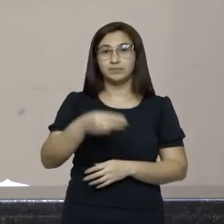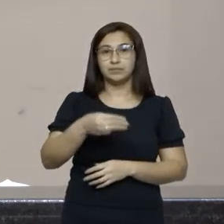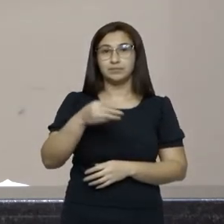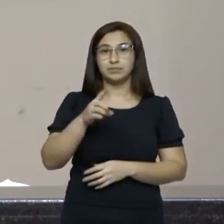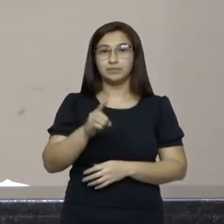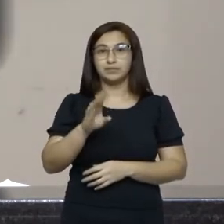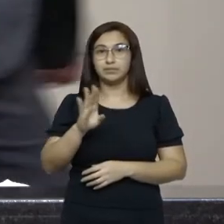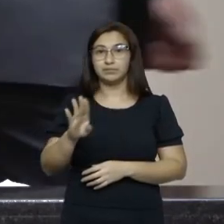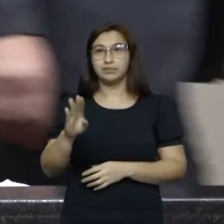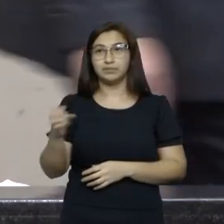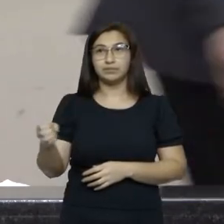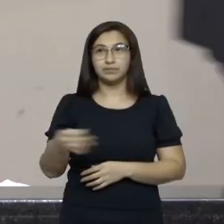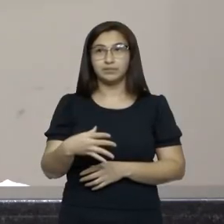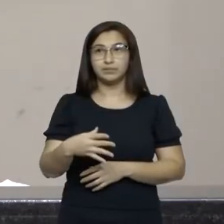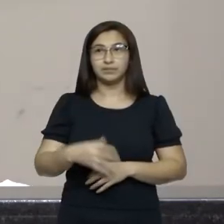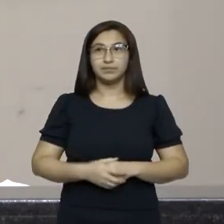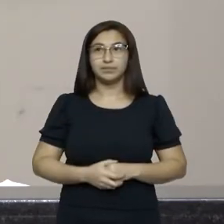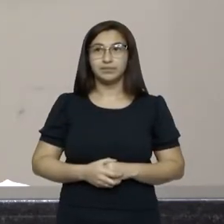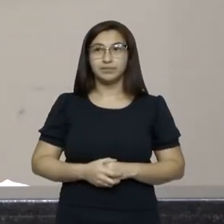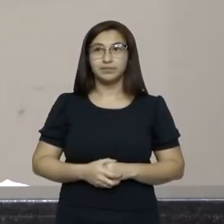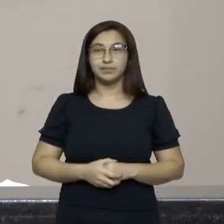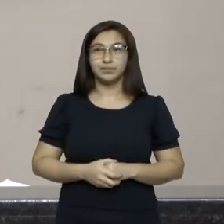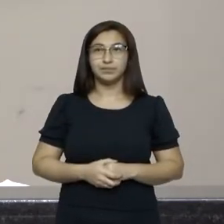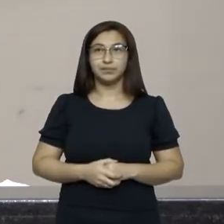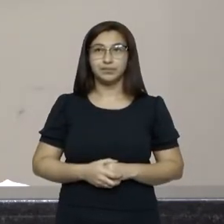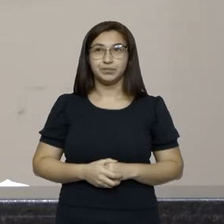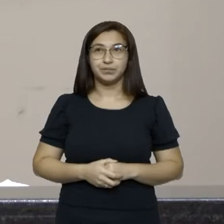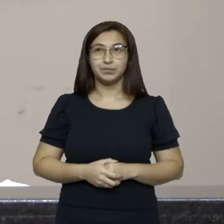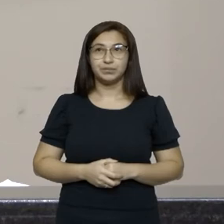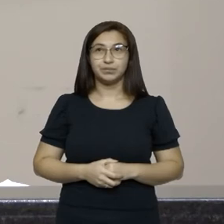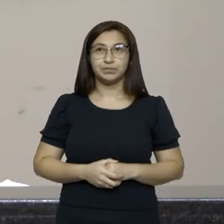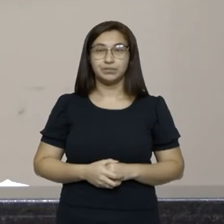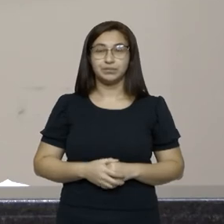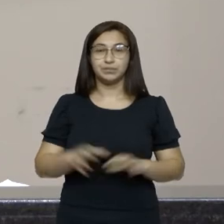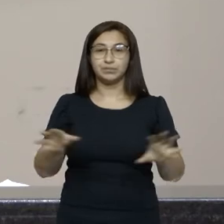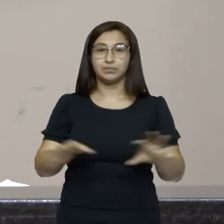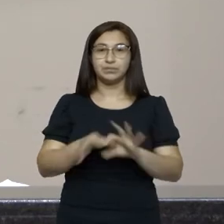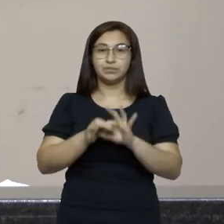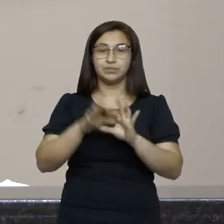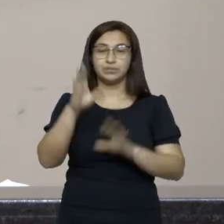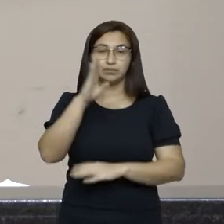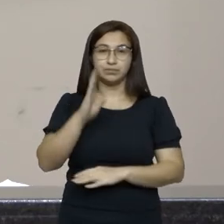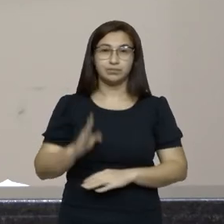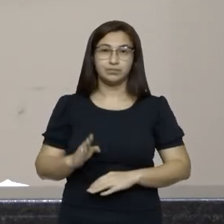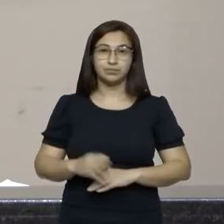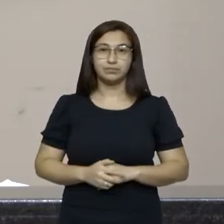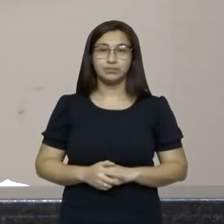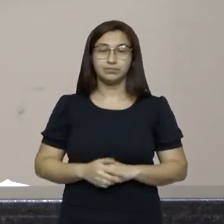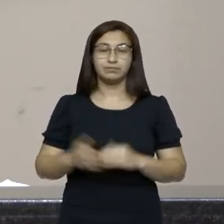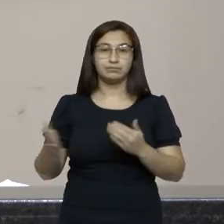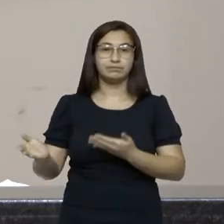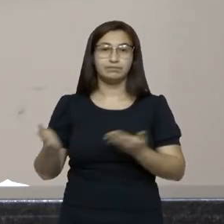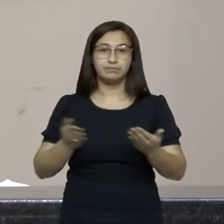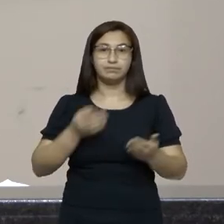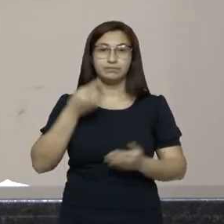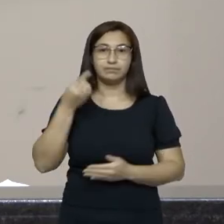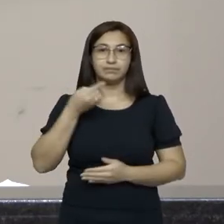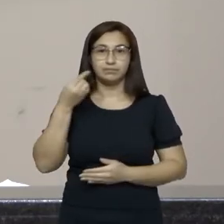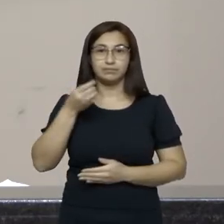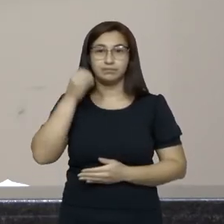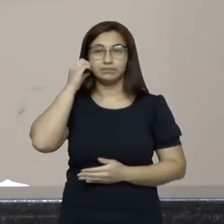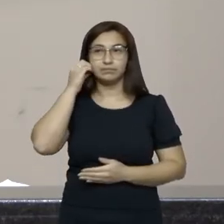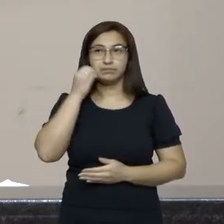novo próximo horário do União Brasil com a palavra ao deputado Osmar